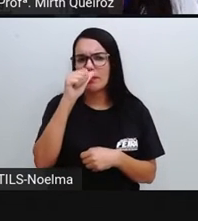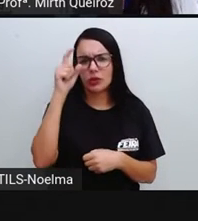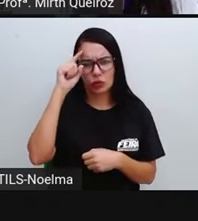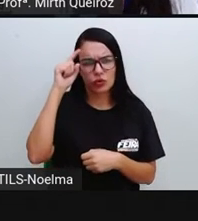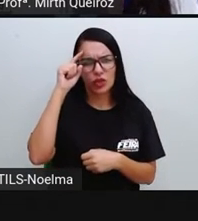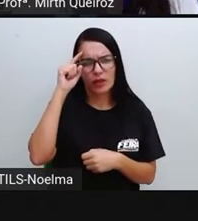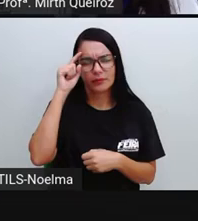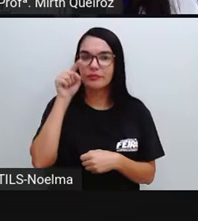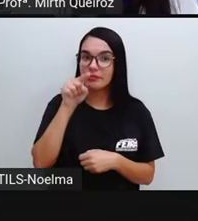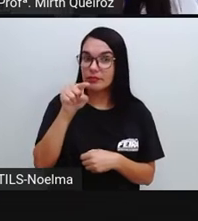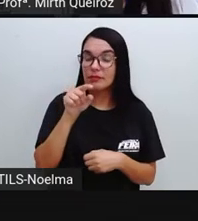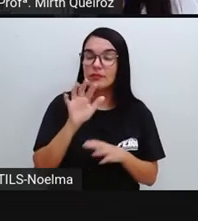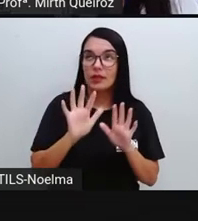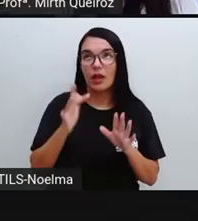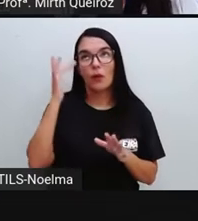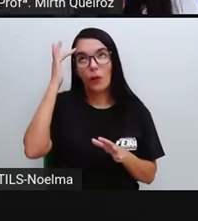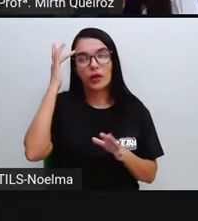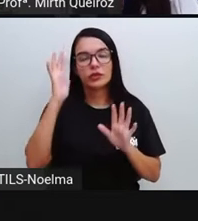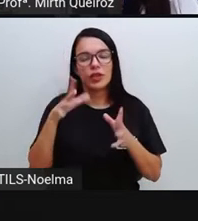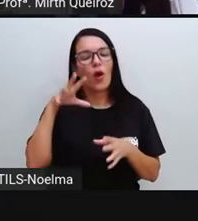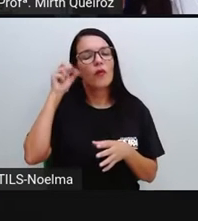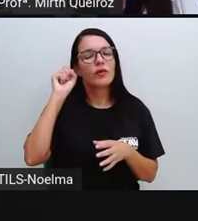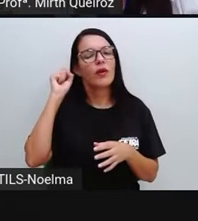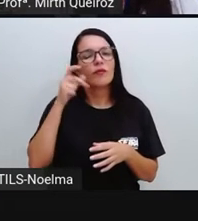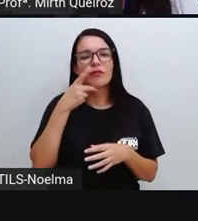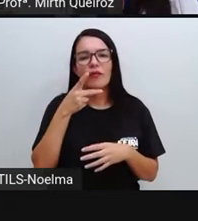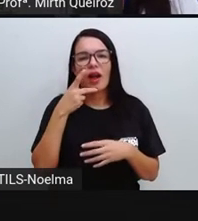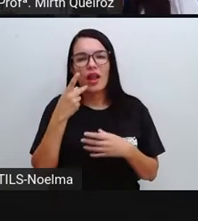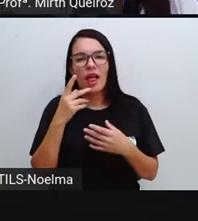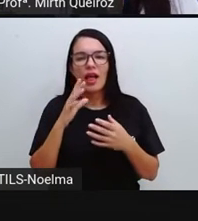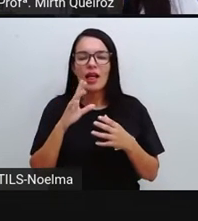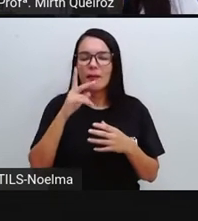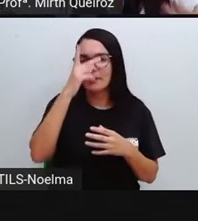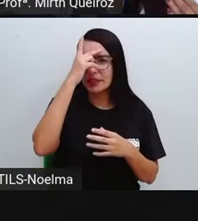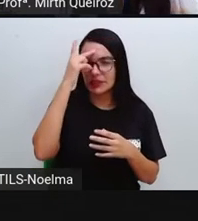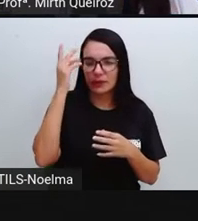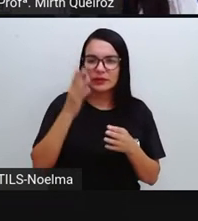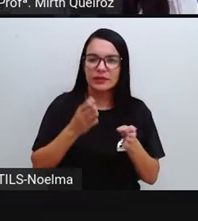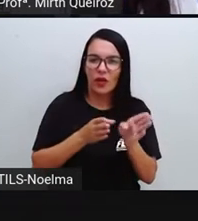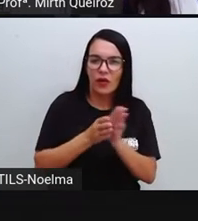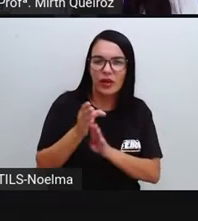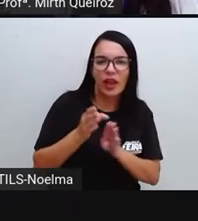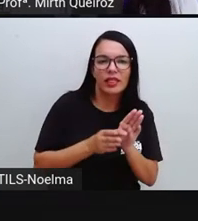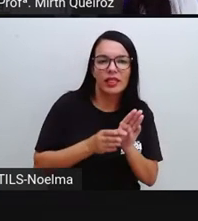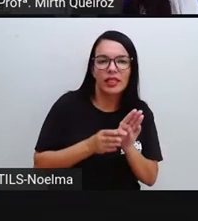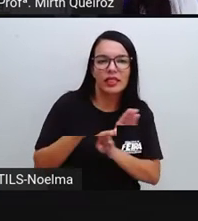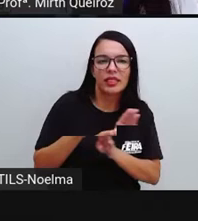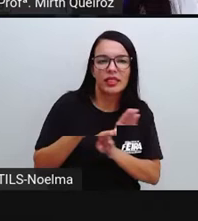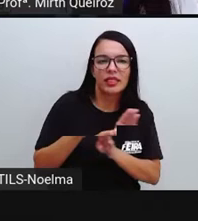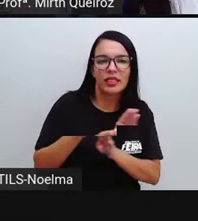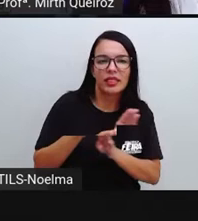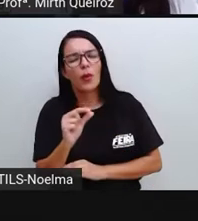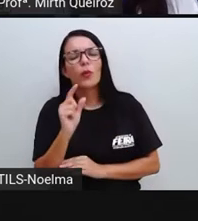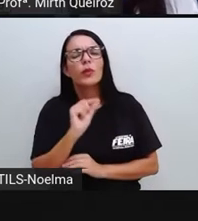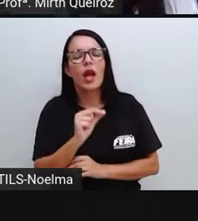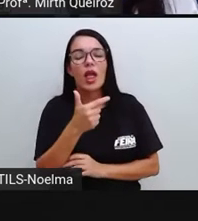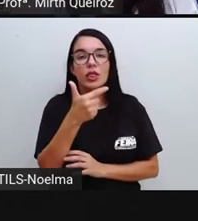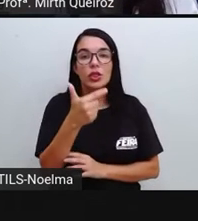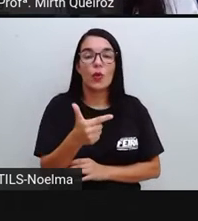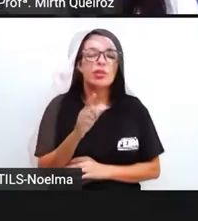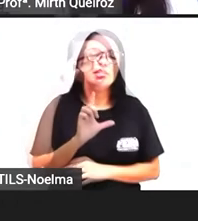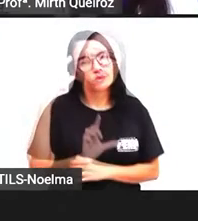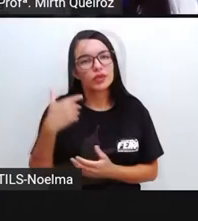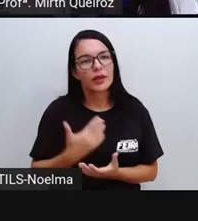Você provavelmente já deve ter ouvido falar, né? Ou recomendaram para vocês Que a quantidade de litros por dia,